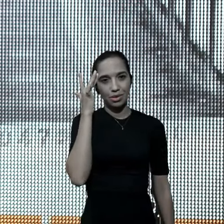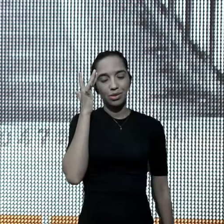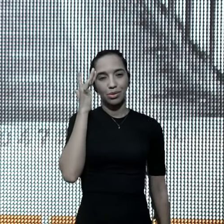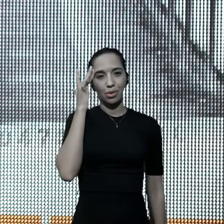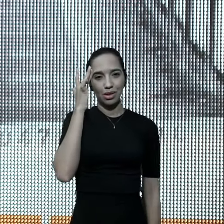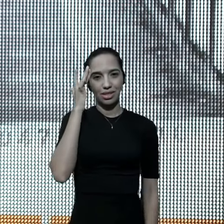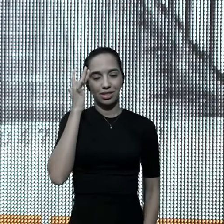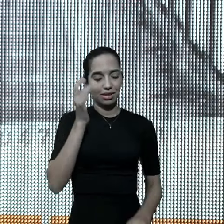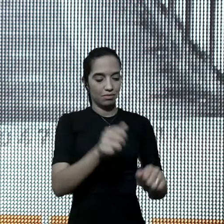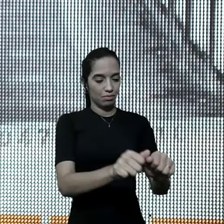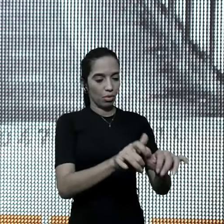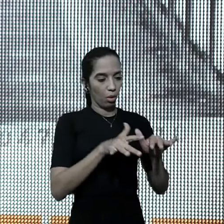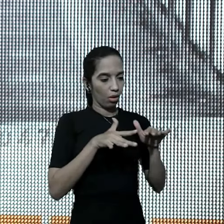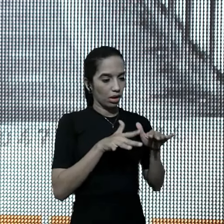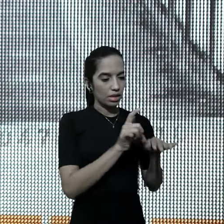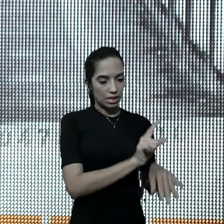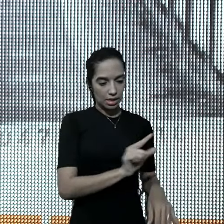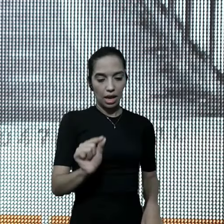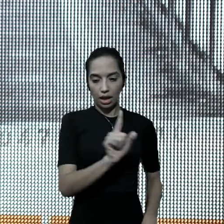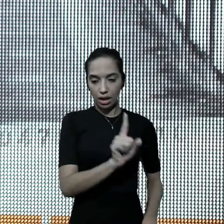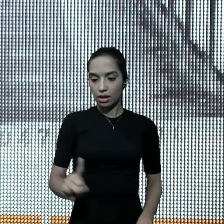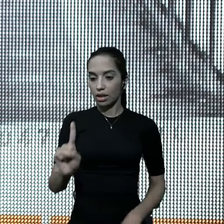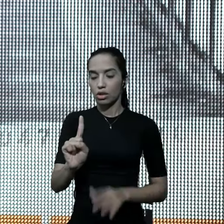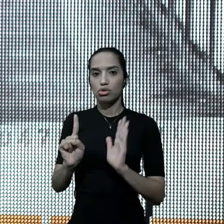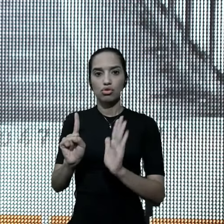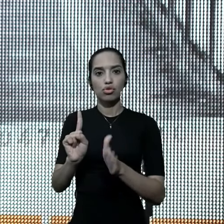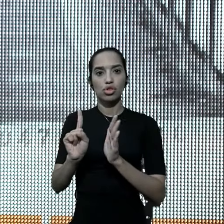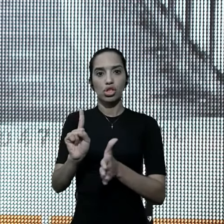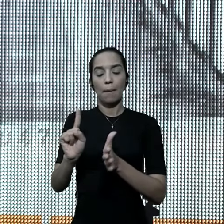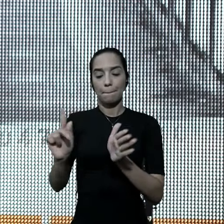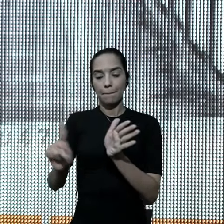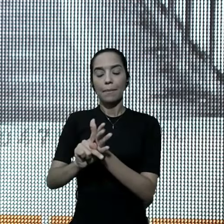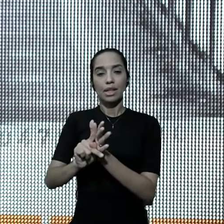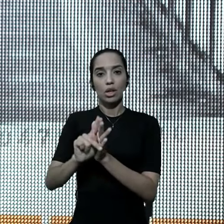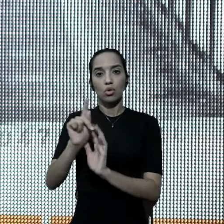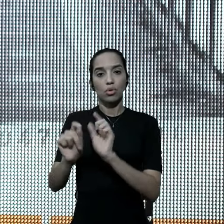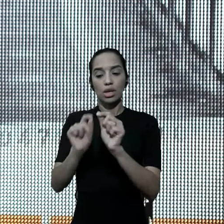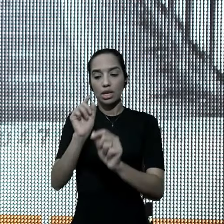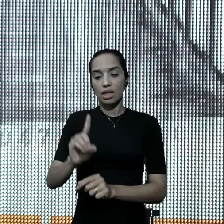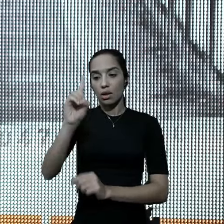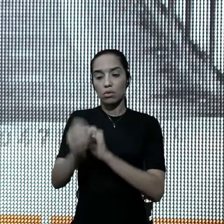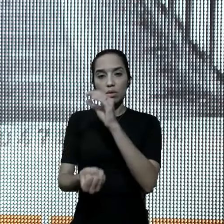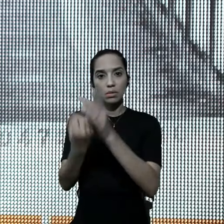saíram da multidão, e deram o primeiro passo, já estão envolvidas, daquilo que Deus, está fazendo,